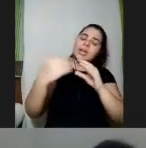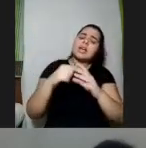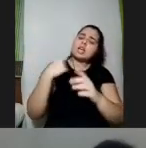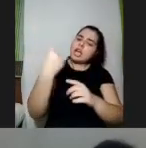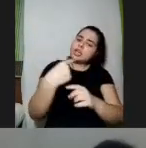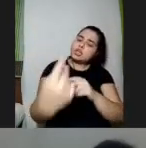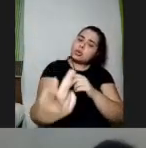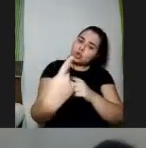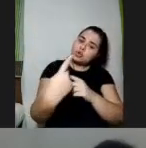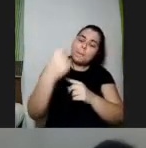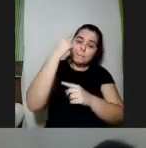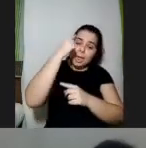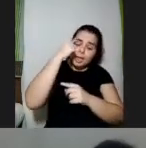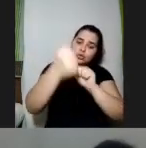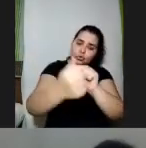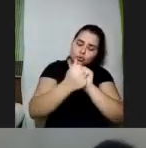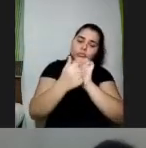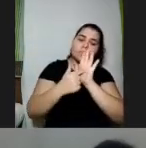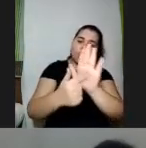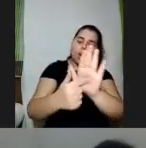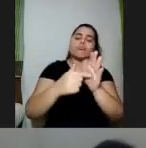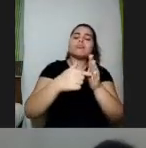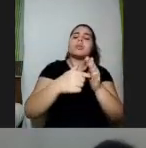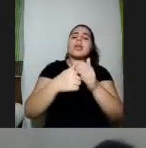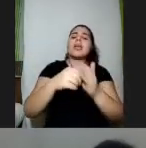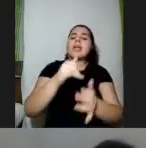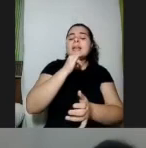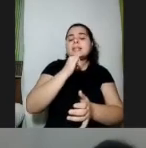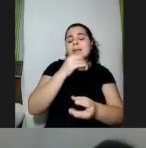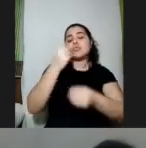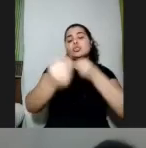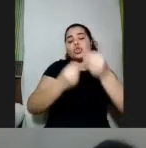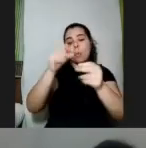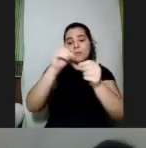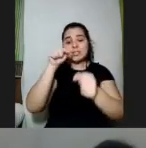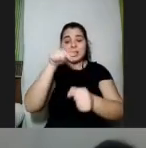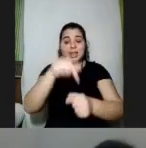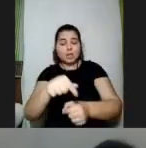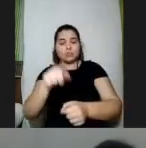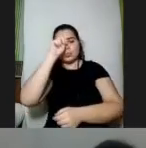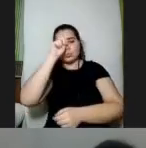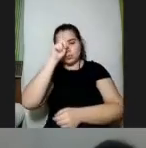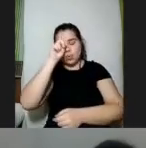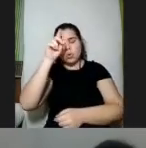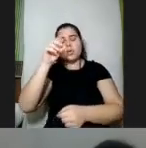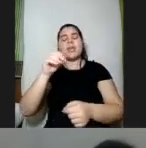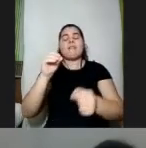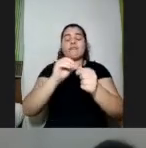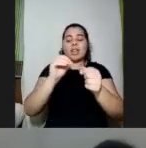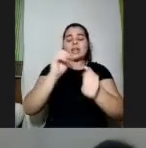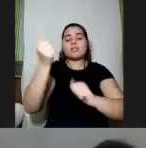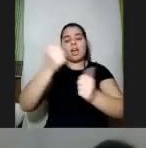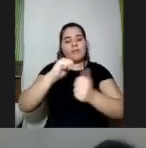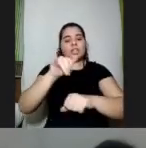aí mostrando vários exemplos de como é que que dá para no dia a dia construindo avaliações instrumentos e estratégias de